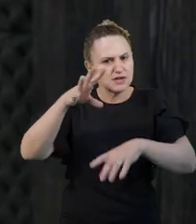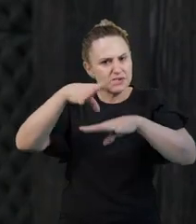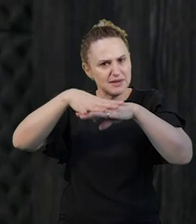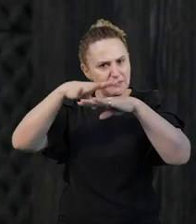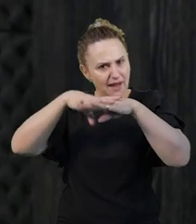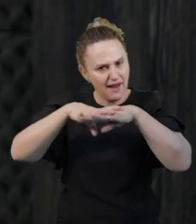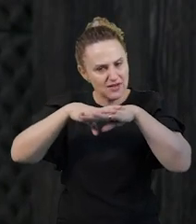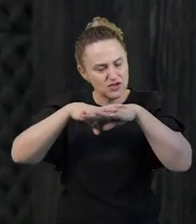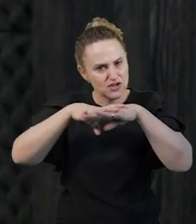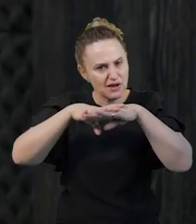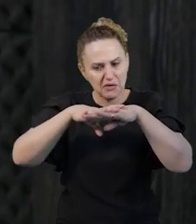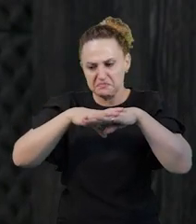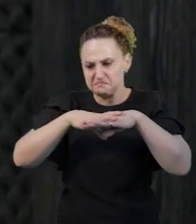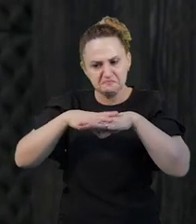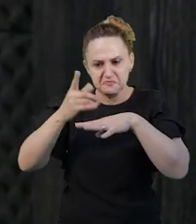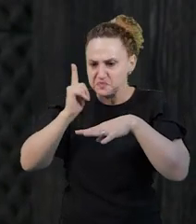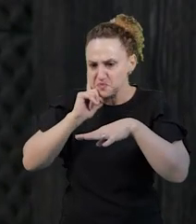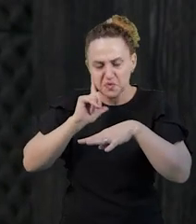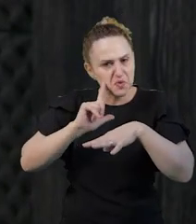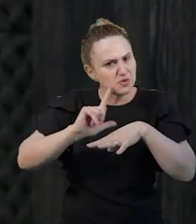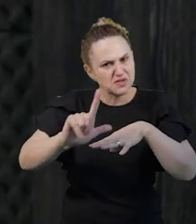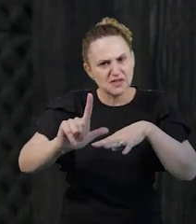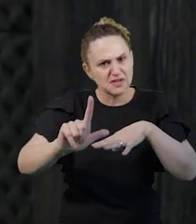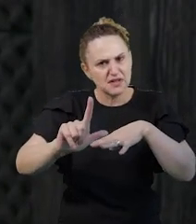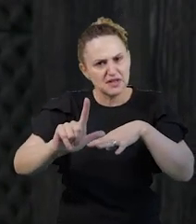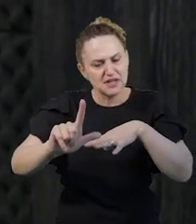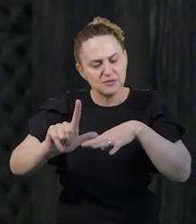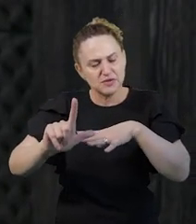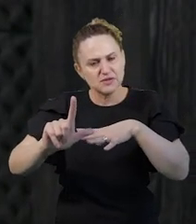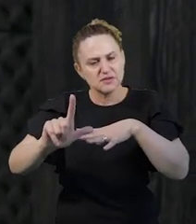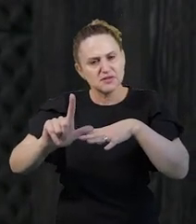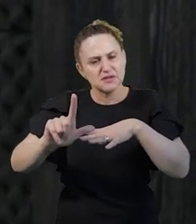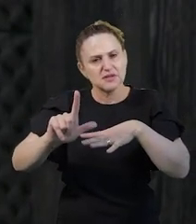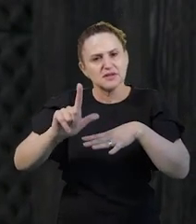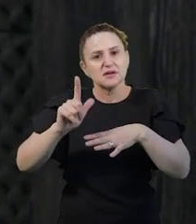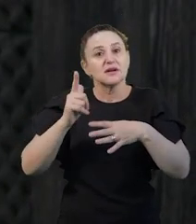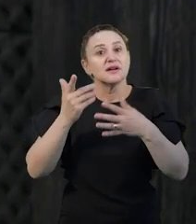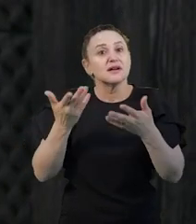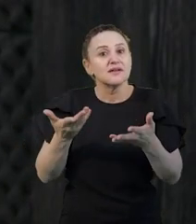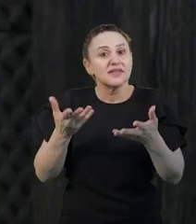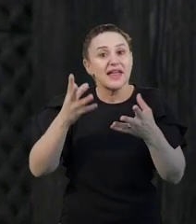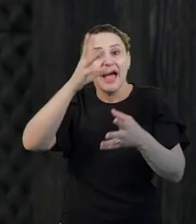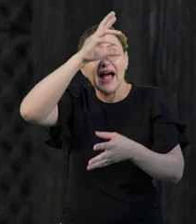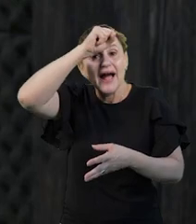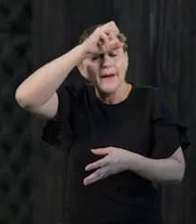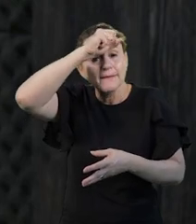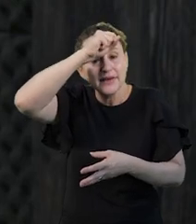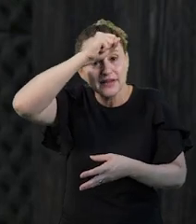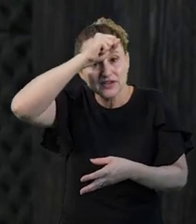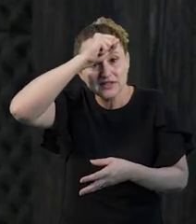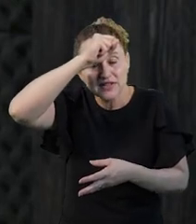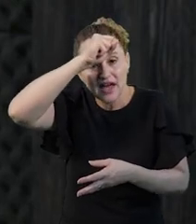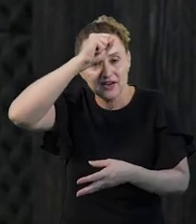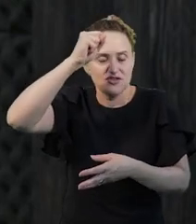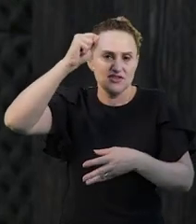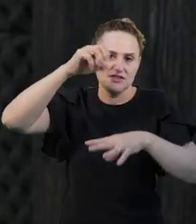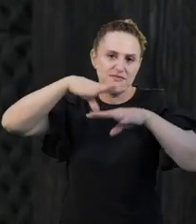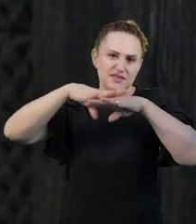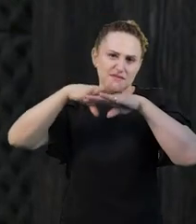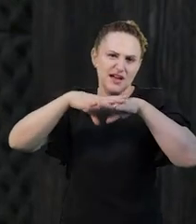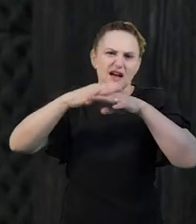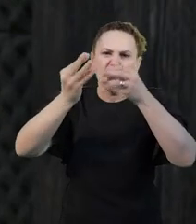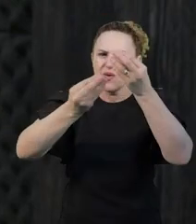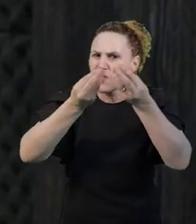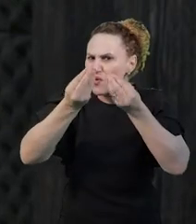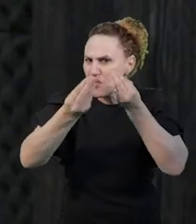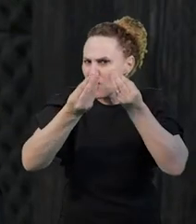conta que fizemos especificamente matemática, não damos conta da aprendizagem para esses alunos, como é que